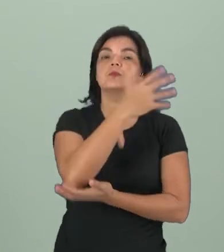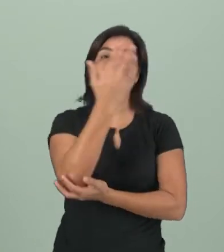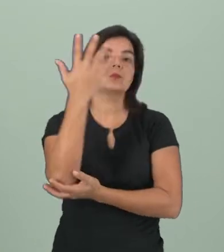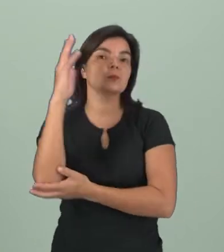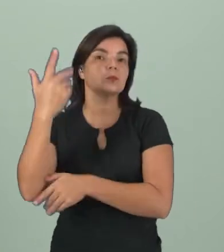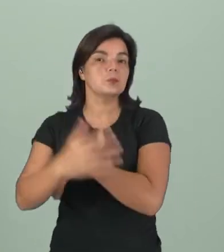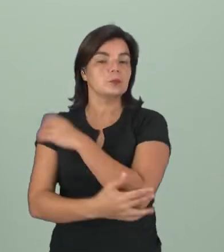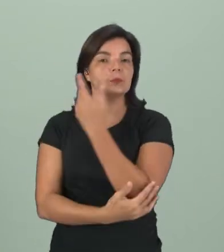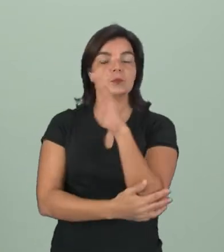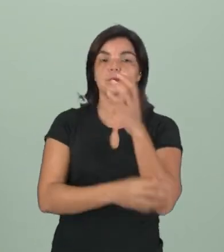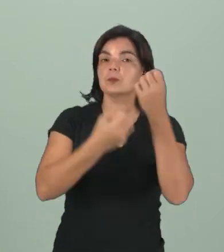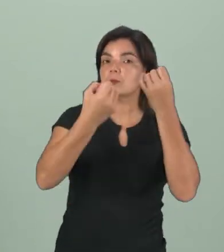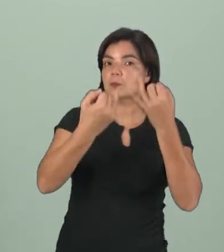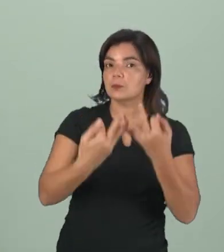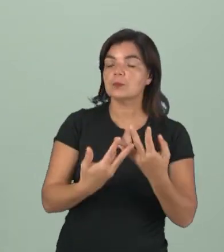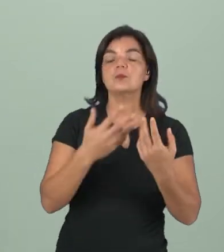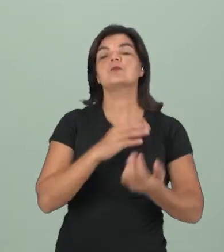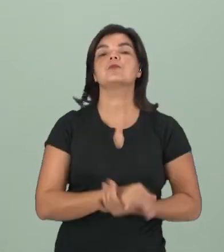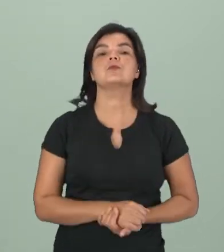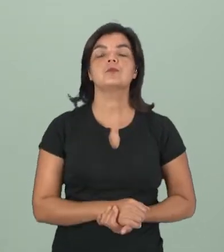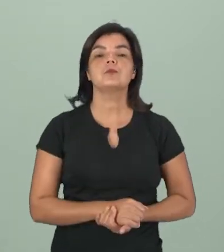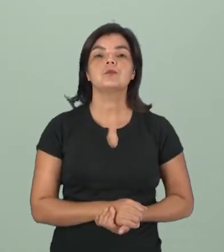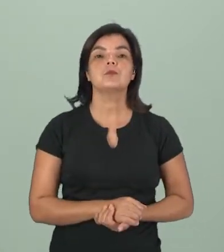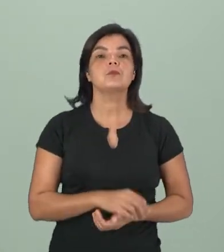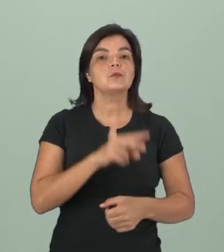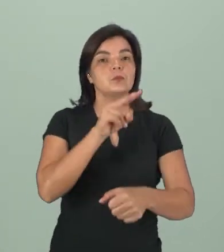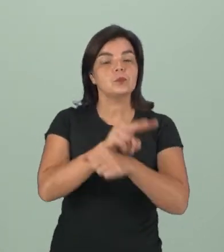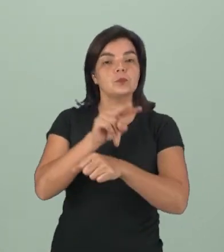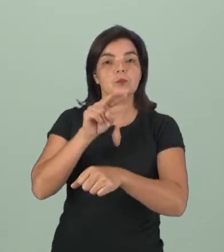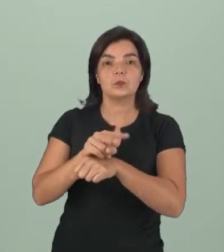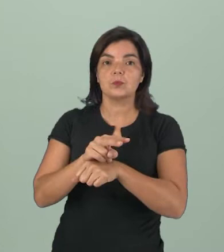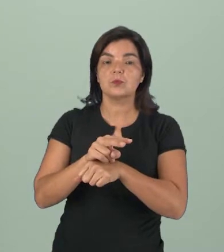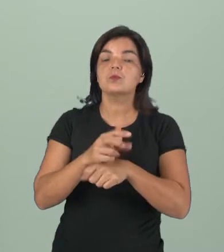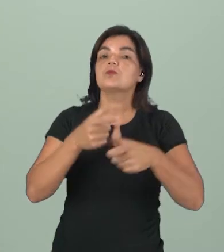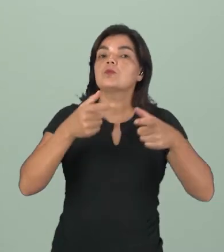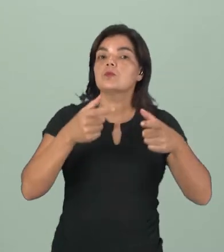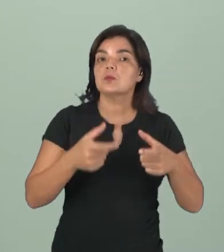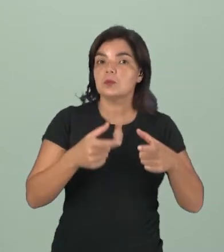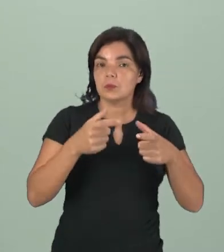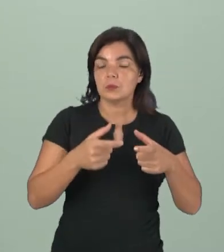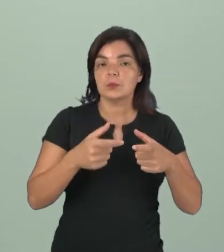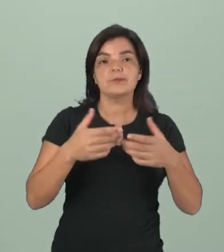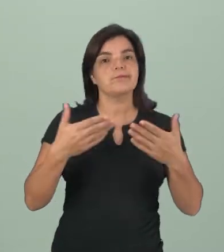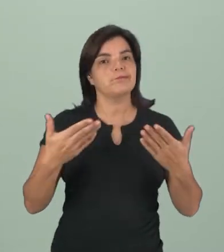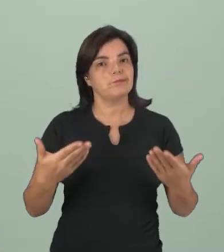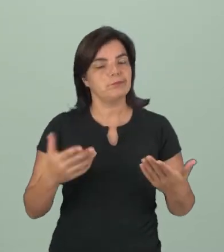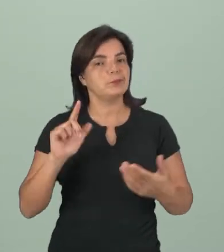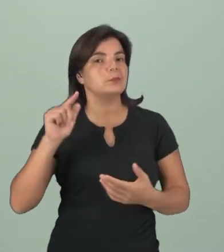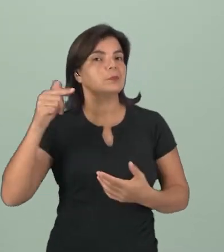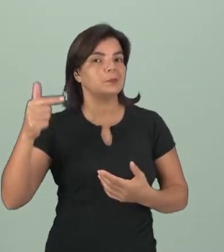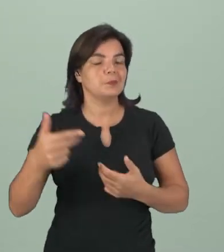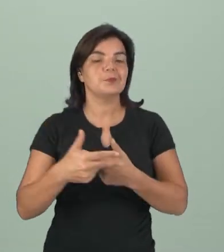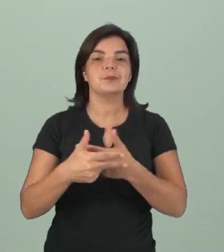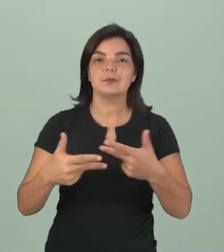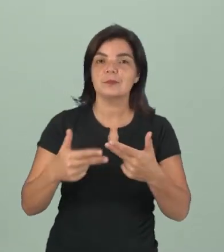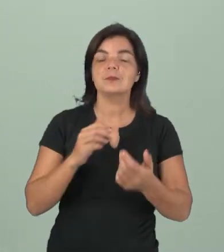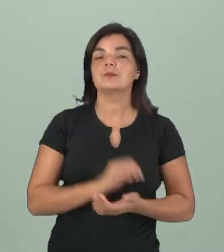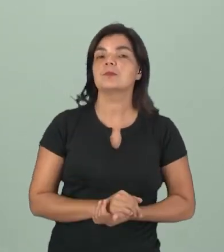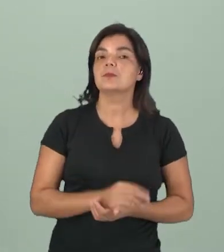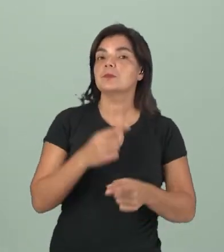ou silvestres, como falamos, Eles forem criados em cativeiro. Aí é uma outra situação.